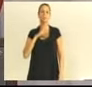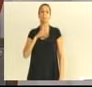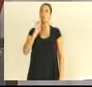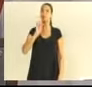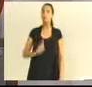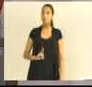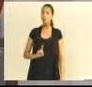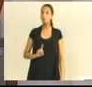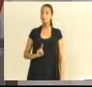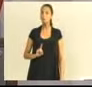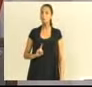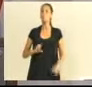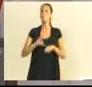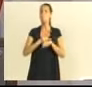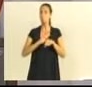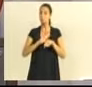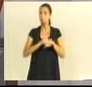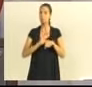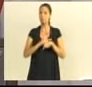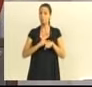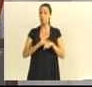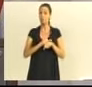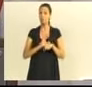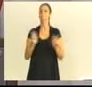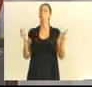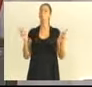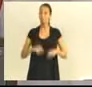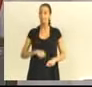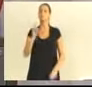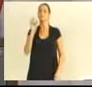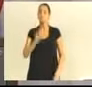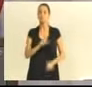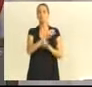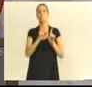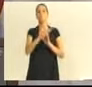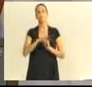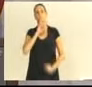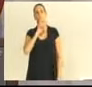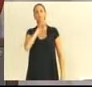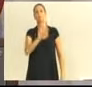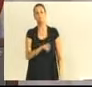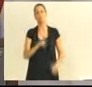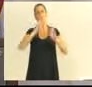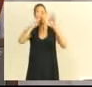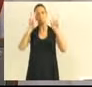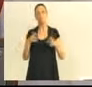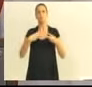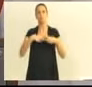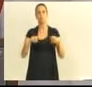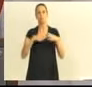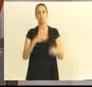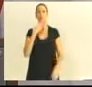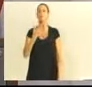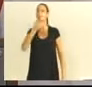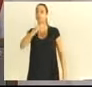e de direito constitucional, nós poderíamos dar uma resposta de primeira linha para a sociedade tribunal sobre esse tema. Então, avoco, mais uma